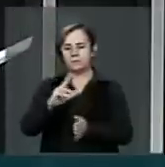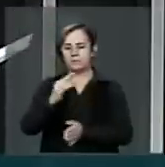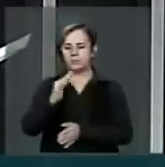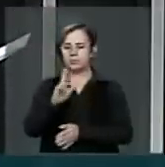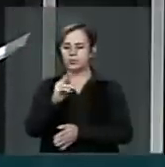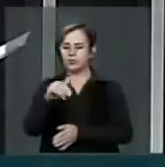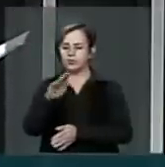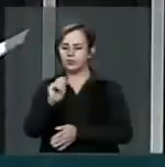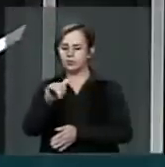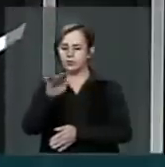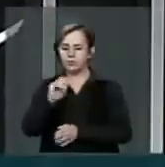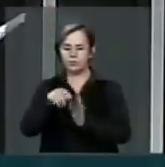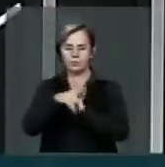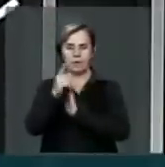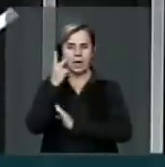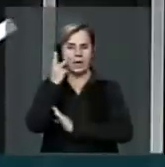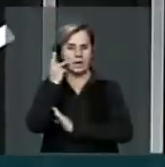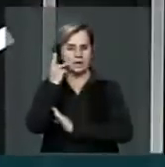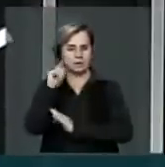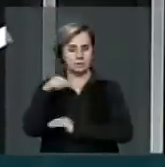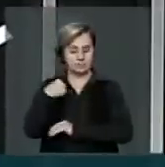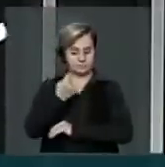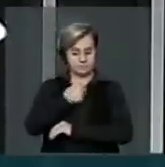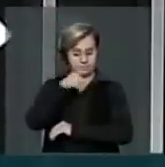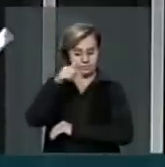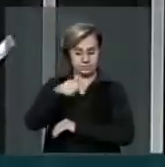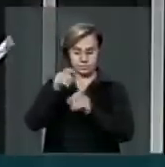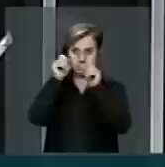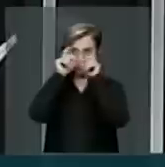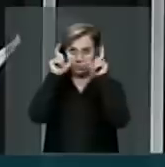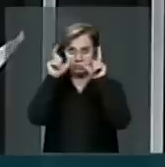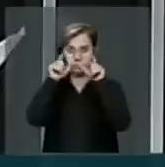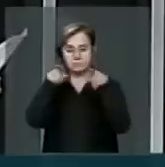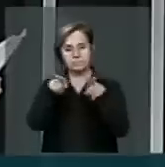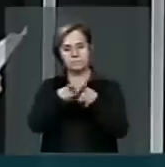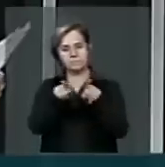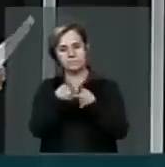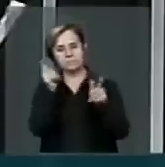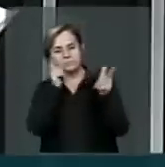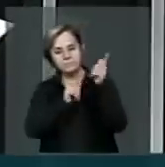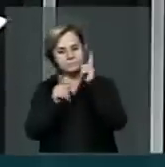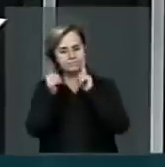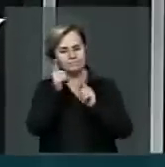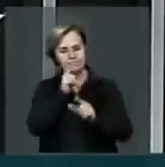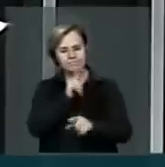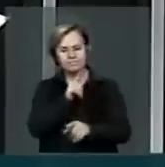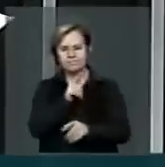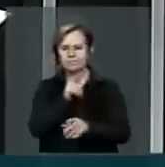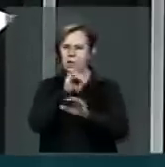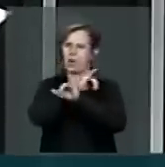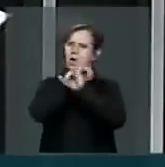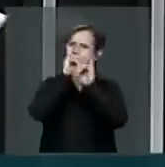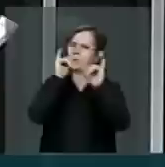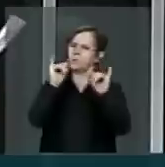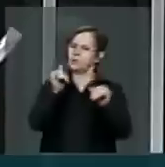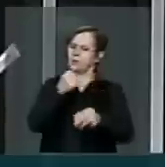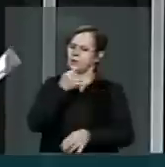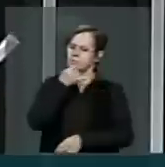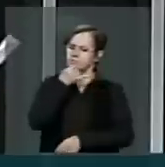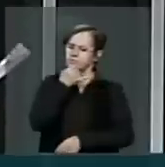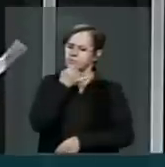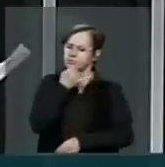a nós estarmos atentos e a nós temos a capacidade de indignar publicamente de